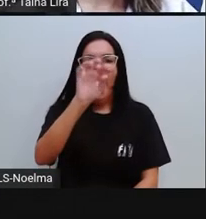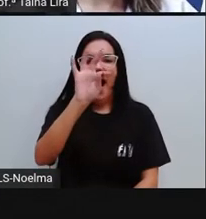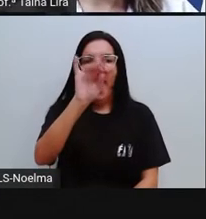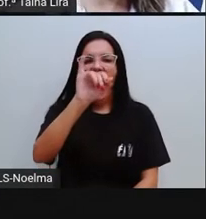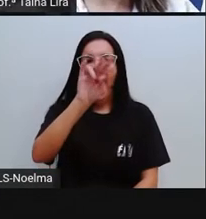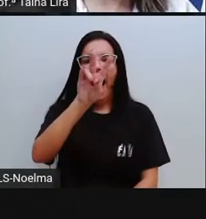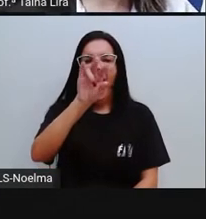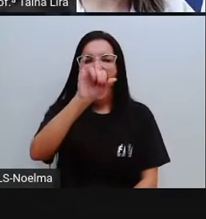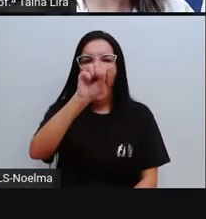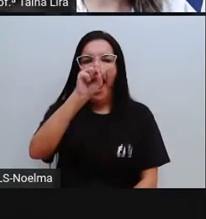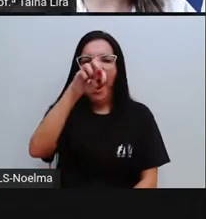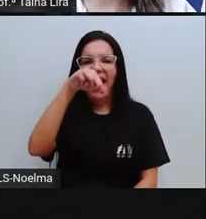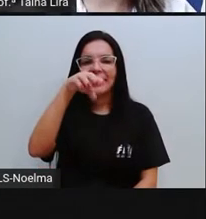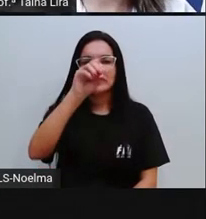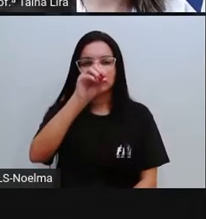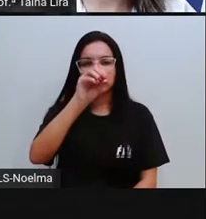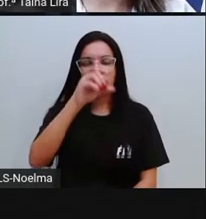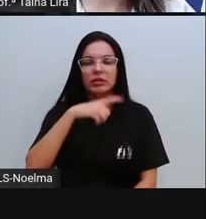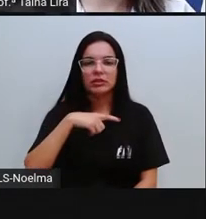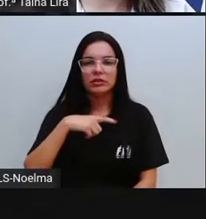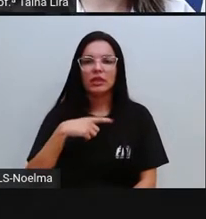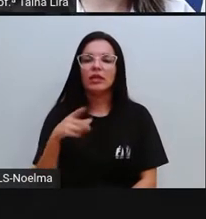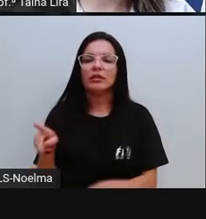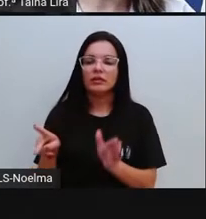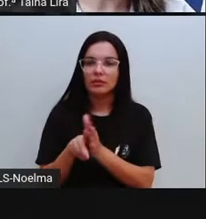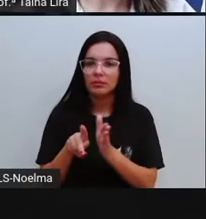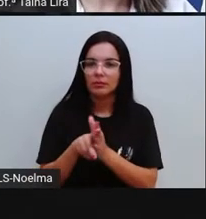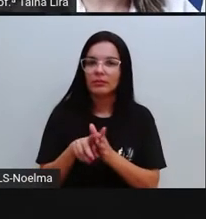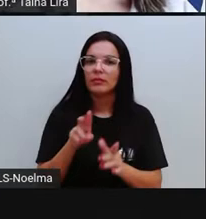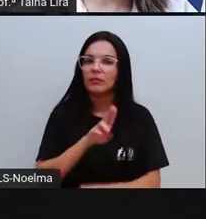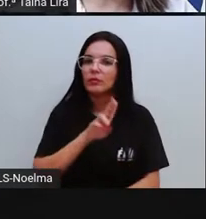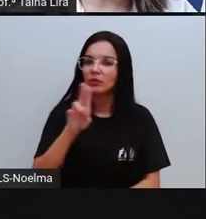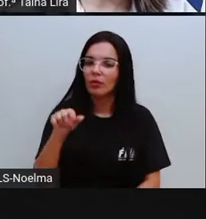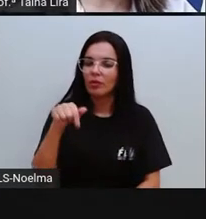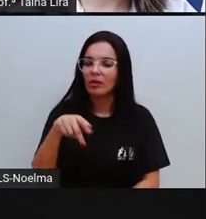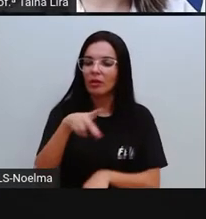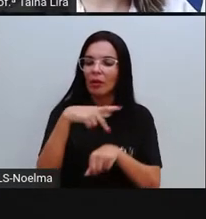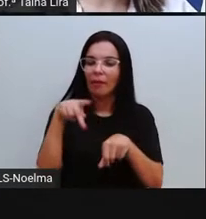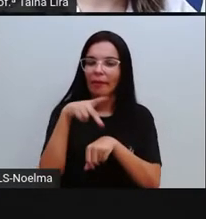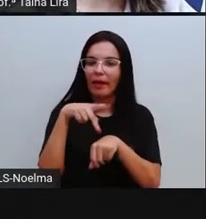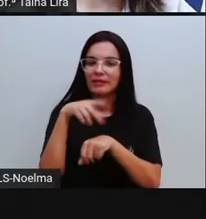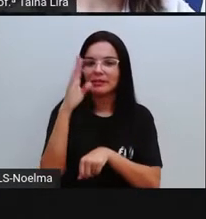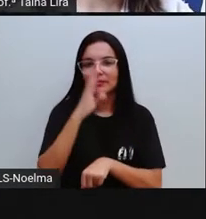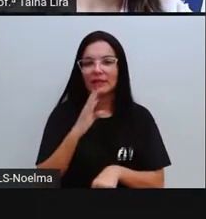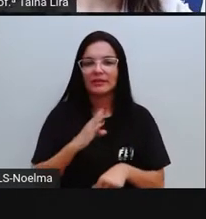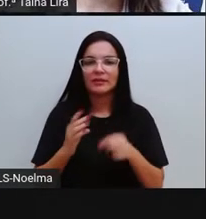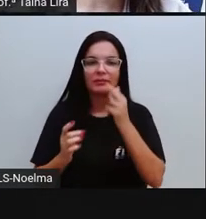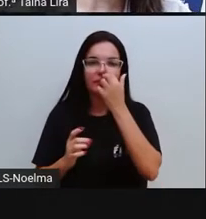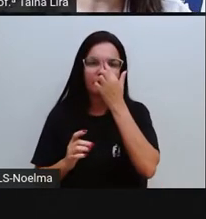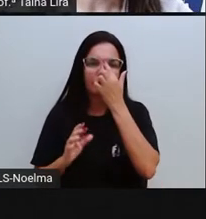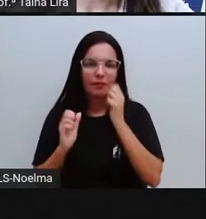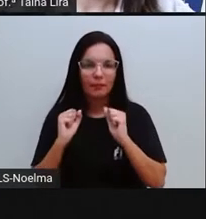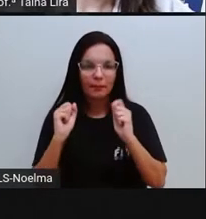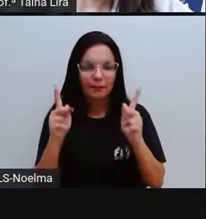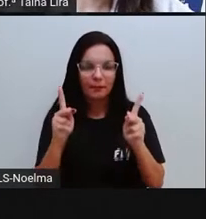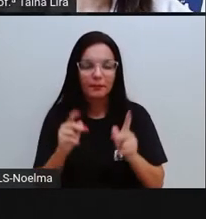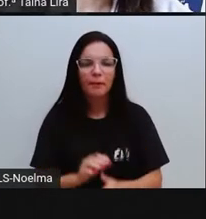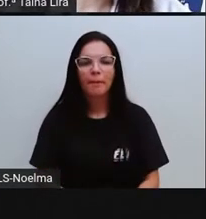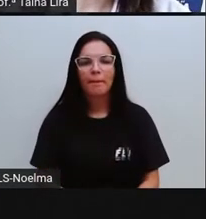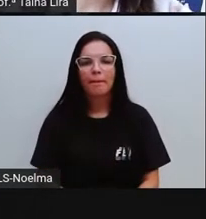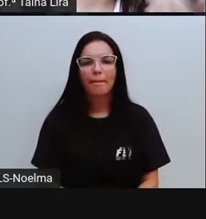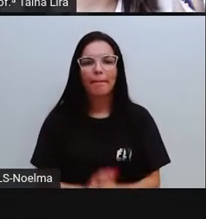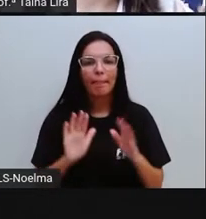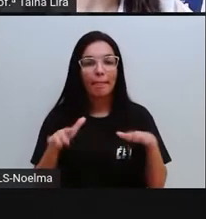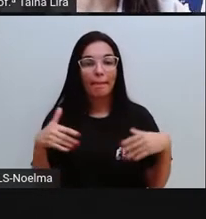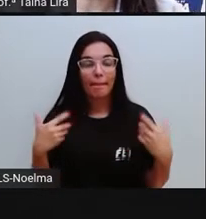que é a árvore que, inclusive, dá nome aí, né? Ao nosso país, Brasil, certo? E aí